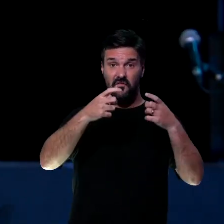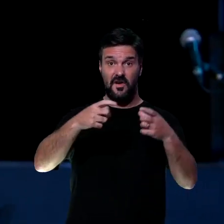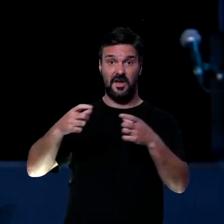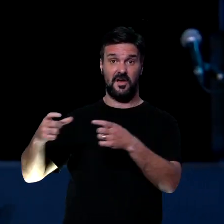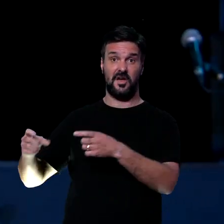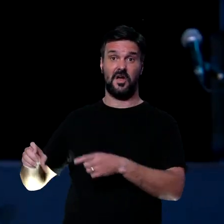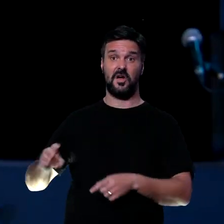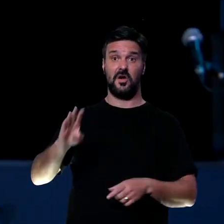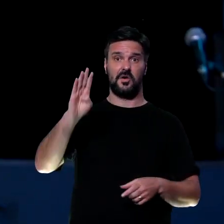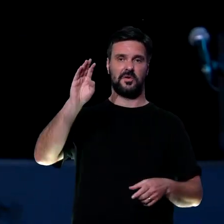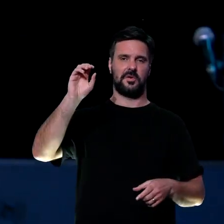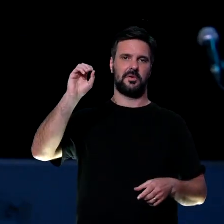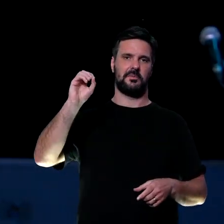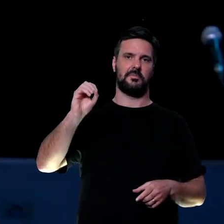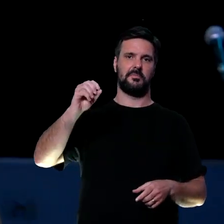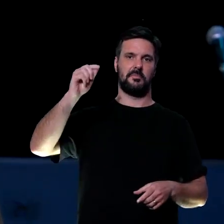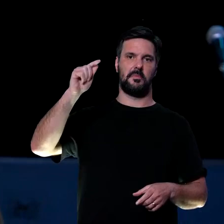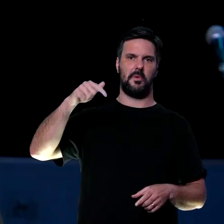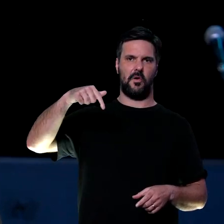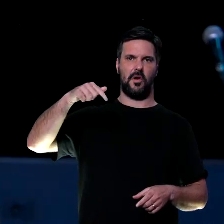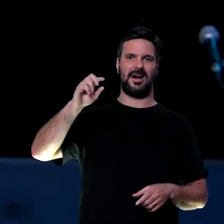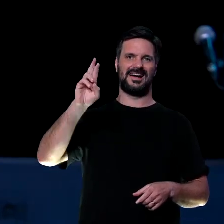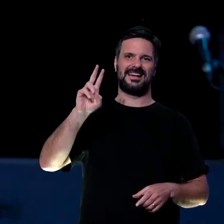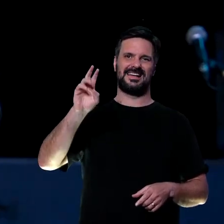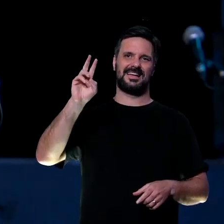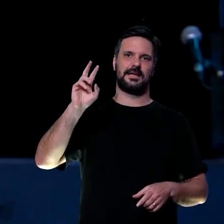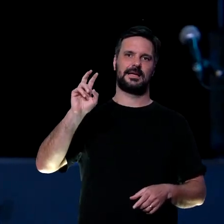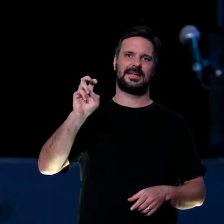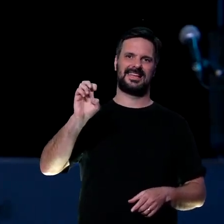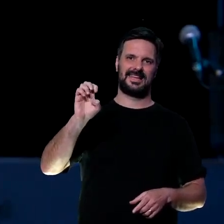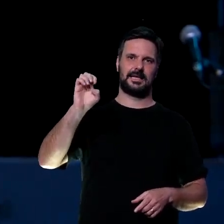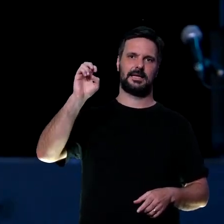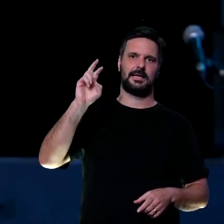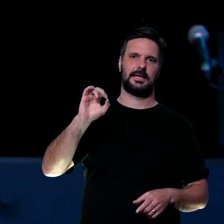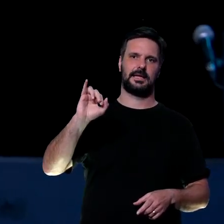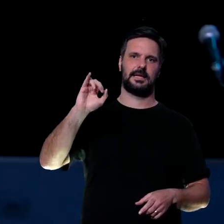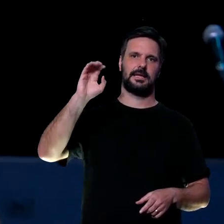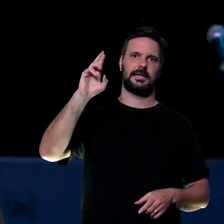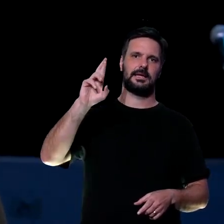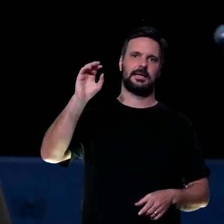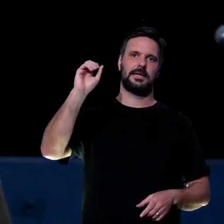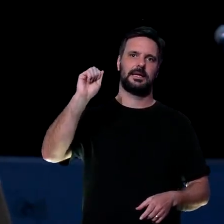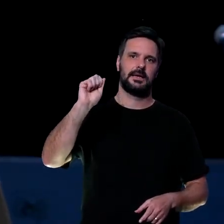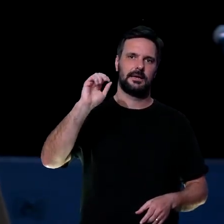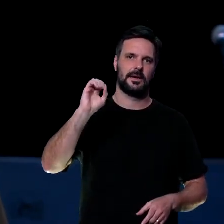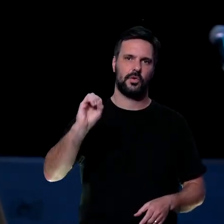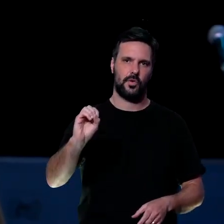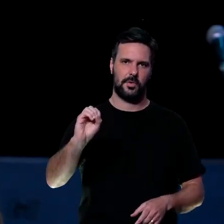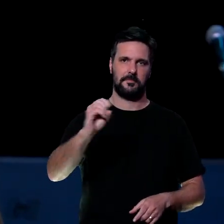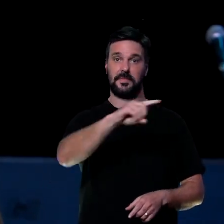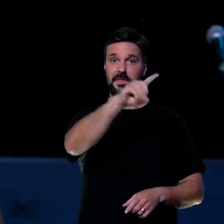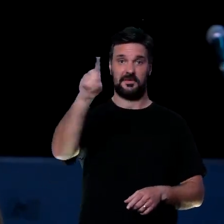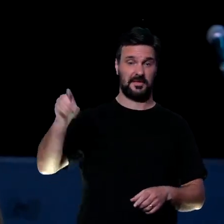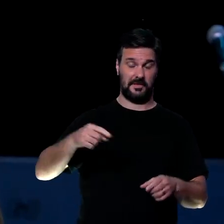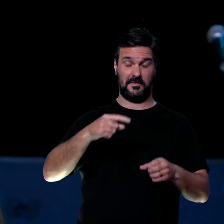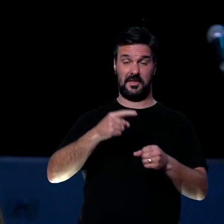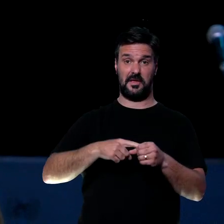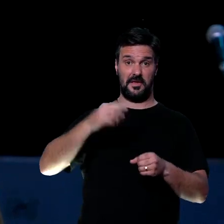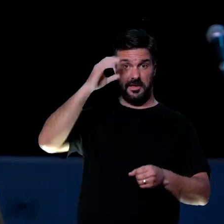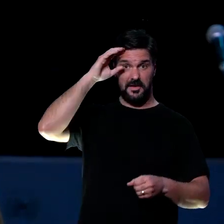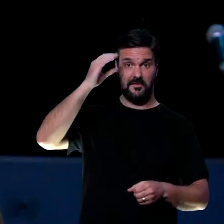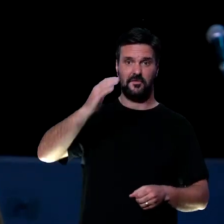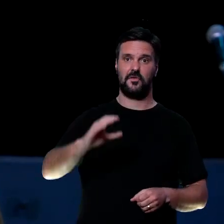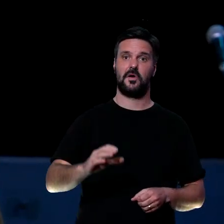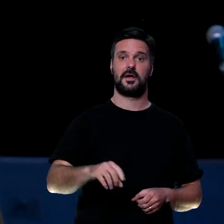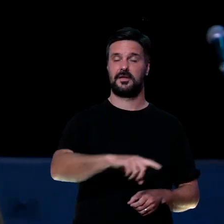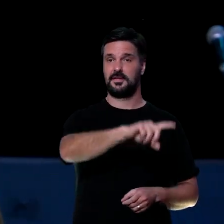Boquerão. A maioria do pastor Israel, porque ele morava no Boquerão também, tá? Mas me levava até lá. Tinha outros que